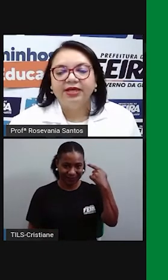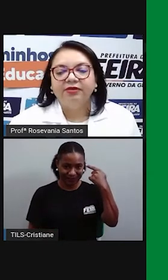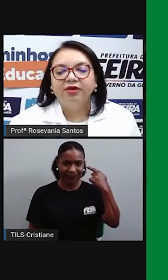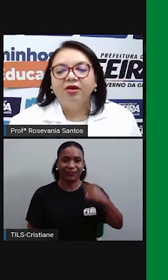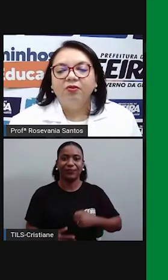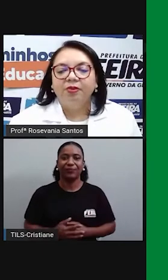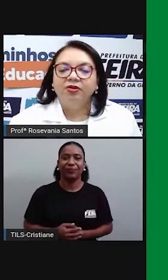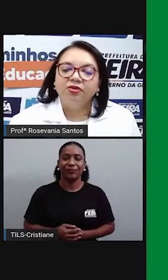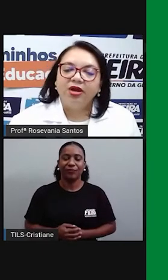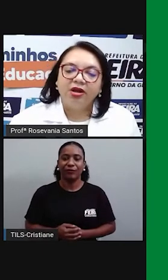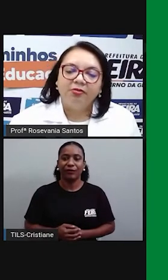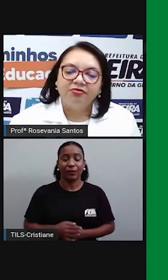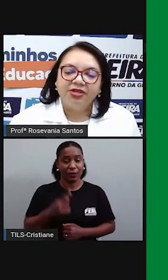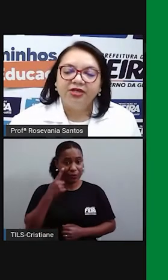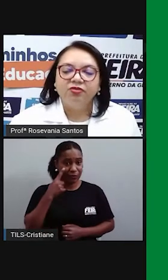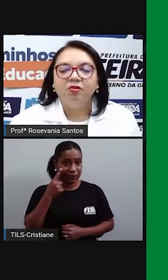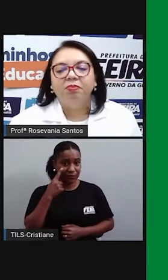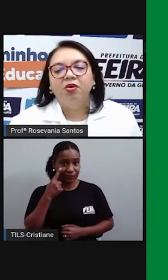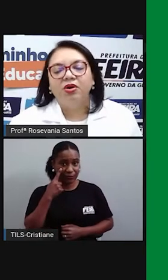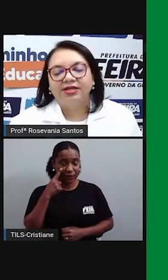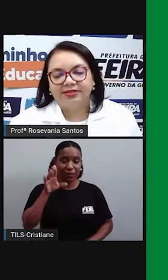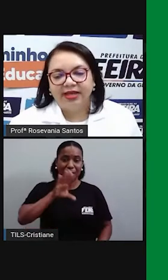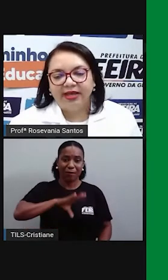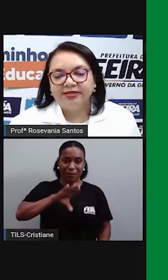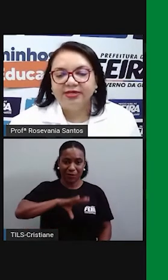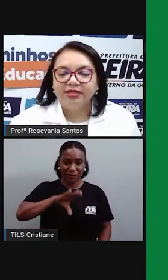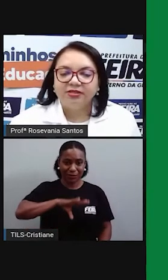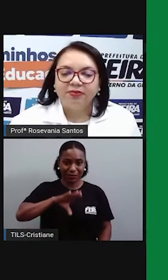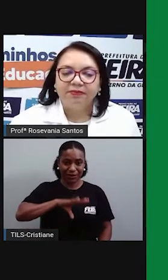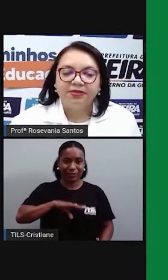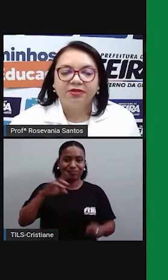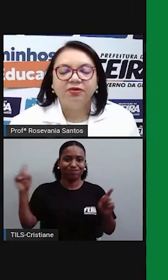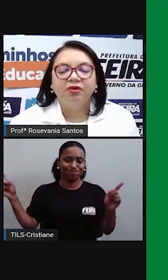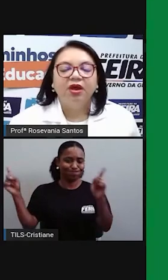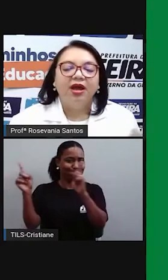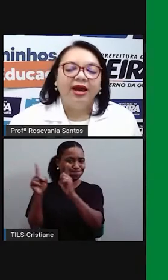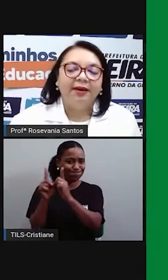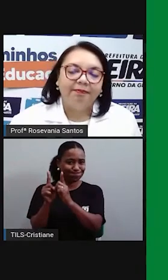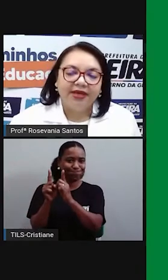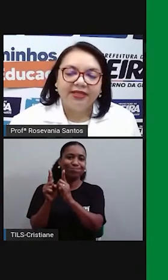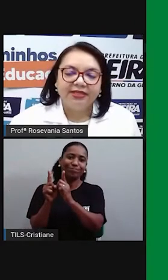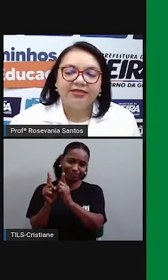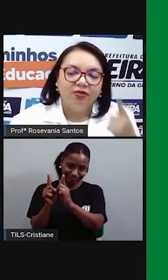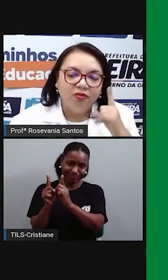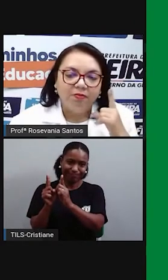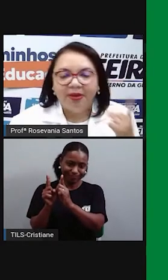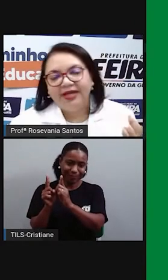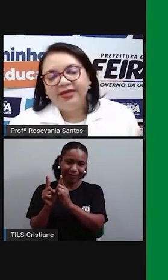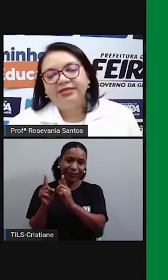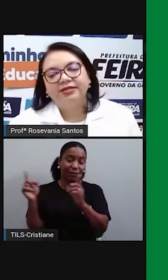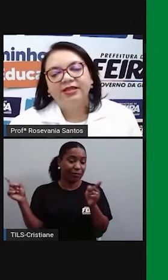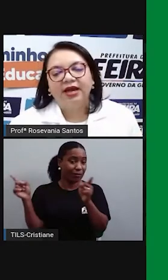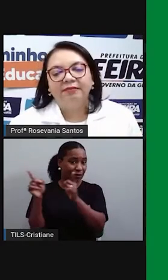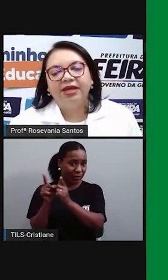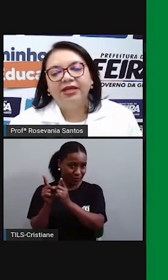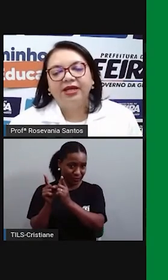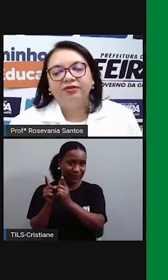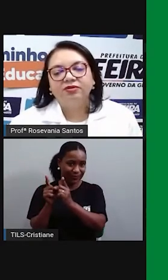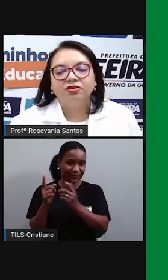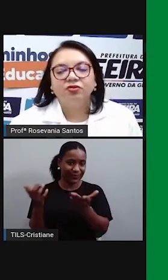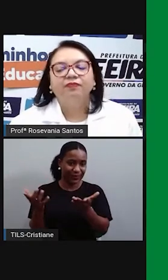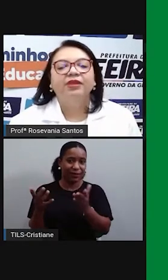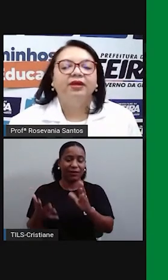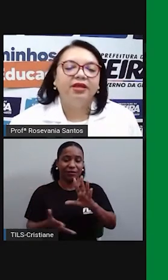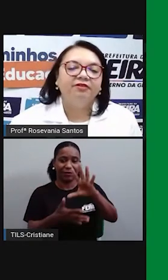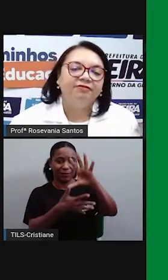brasileiro, Portugal acabou ficando com poucas terras e isso proporcionou apenas um país na América